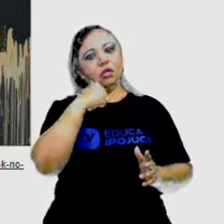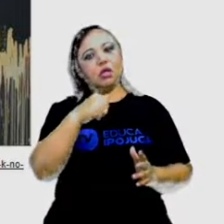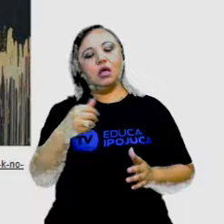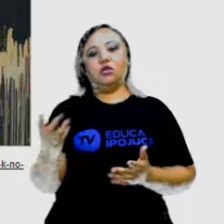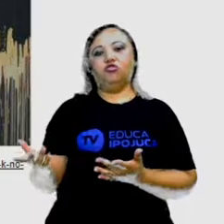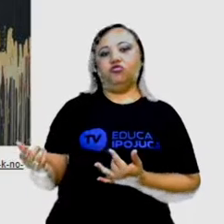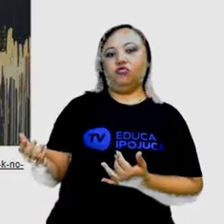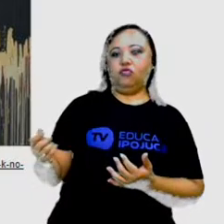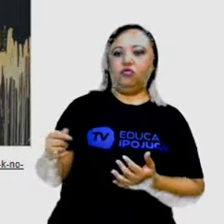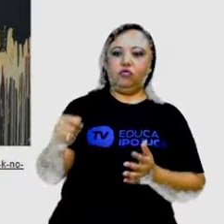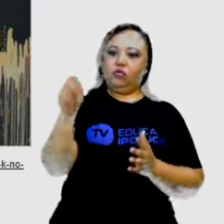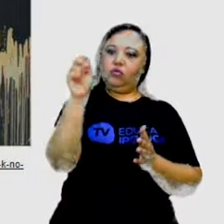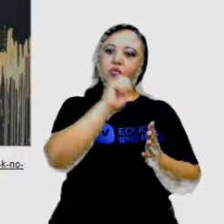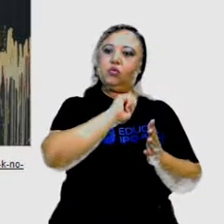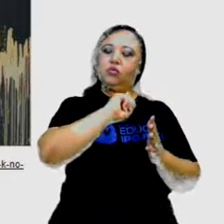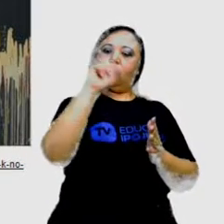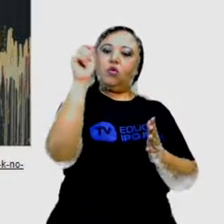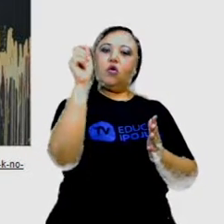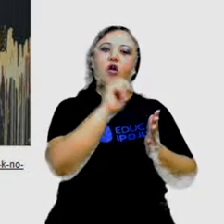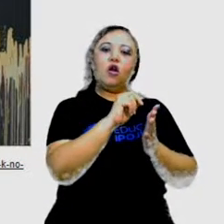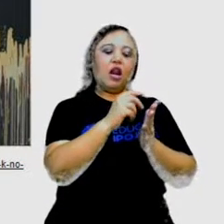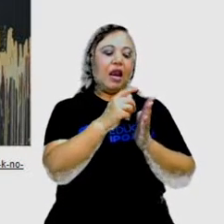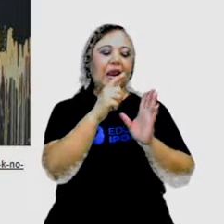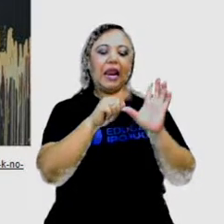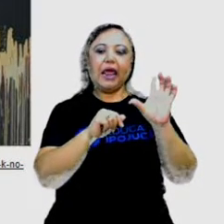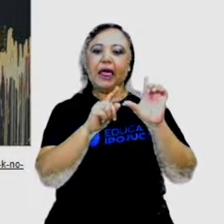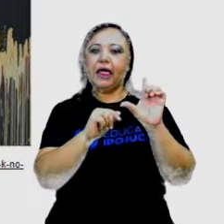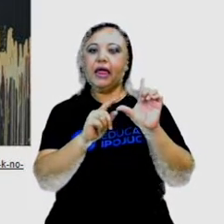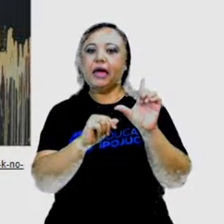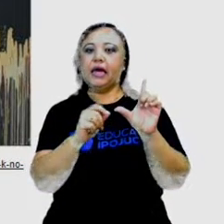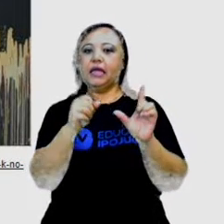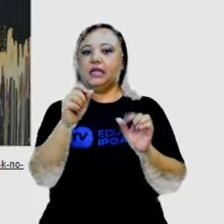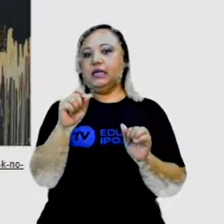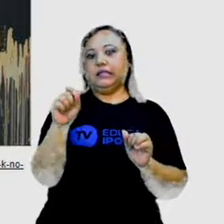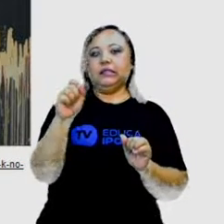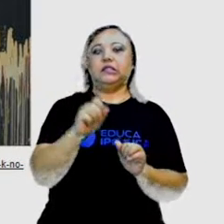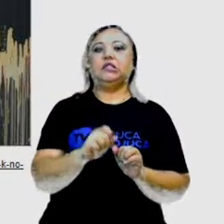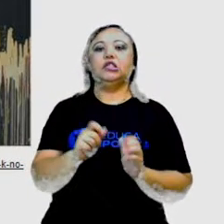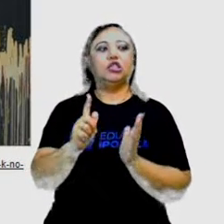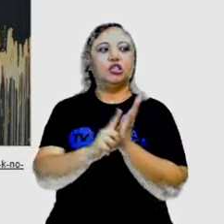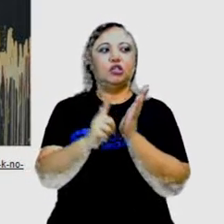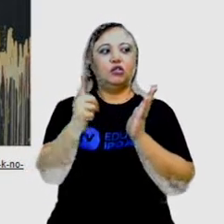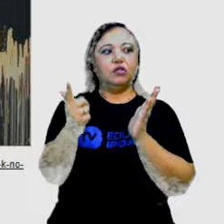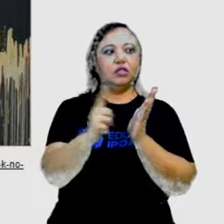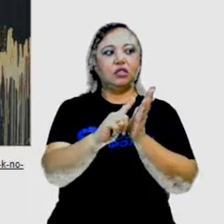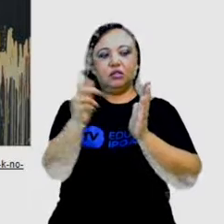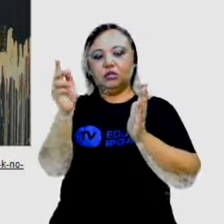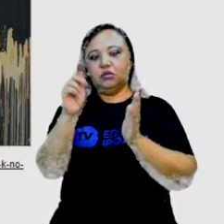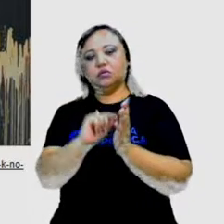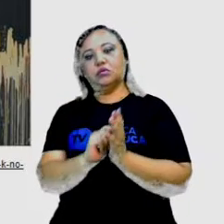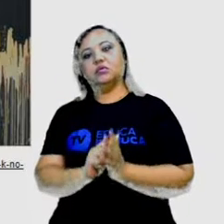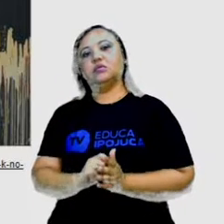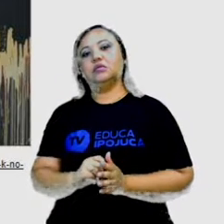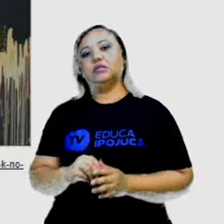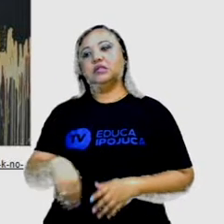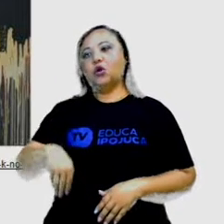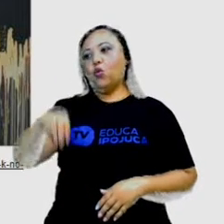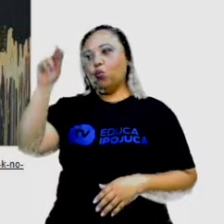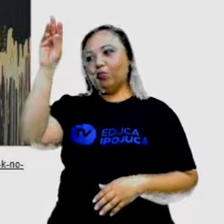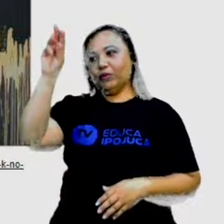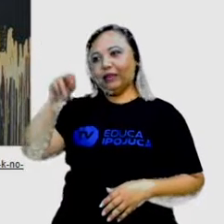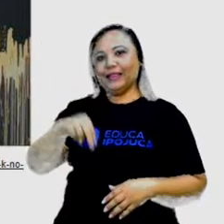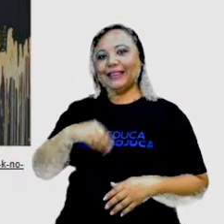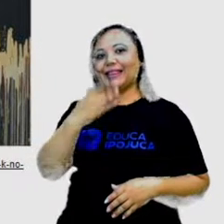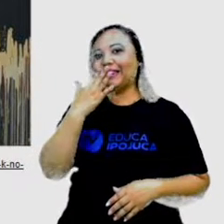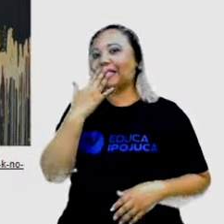com letras, como se fosse uma coisa de jornal, fingida com alguma tinta,